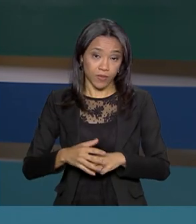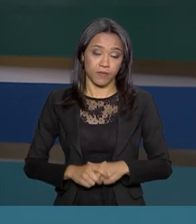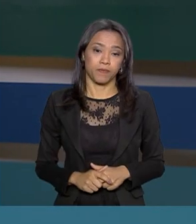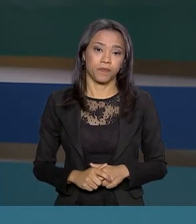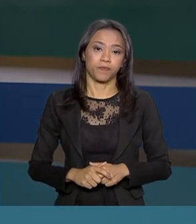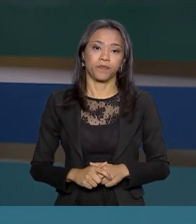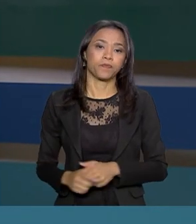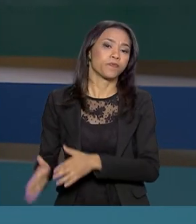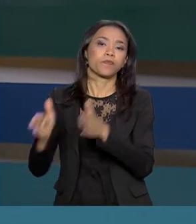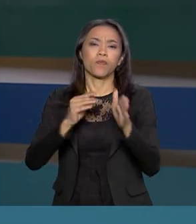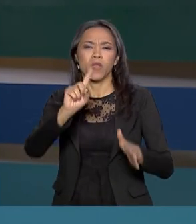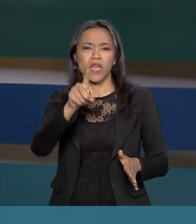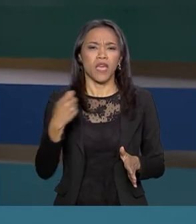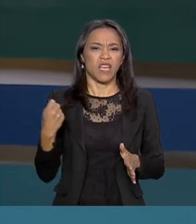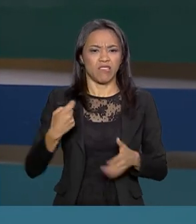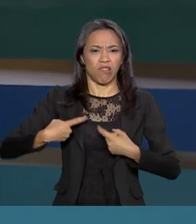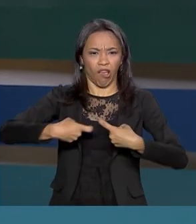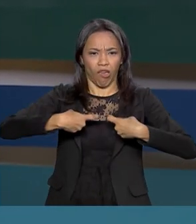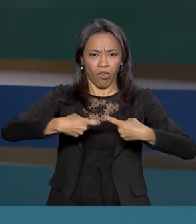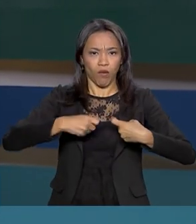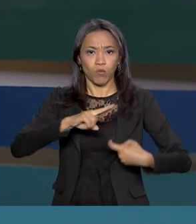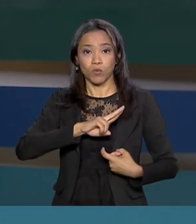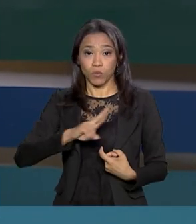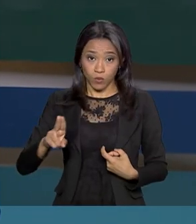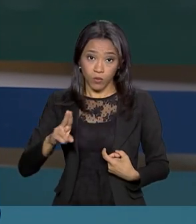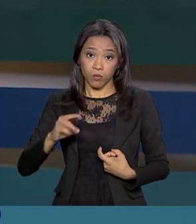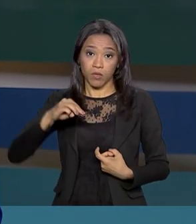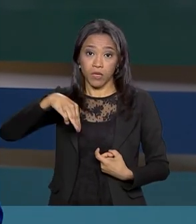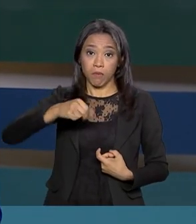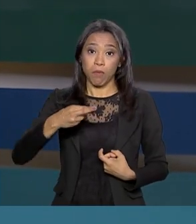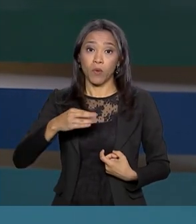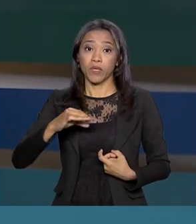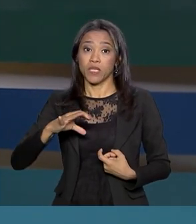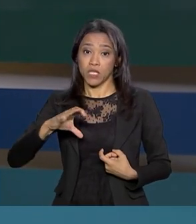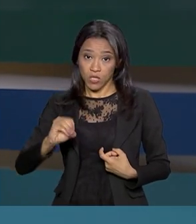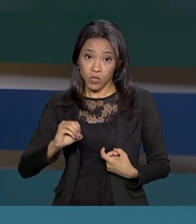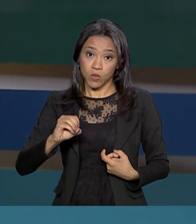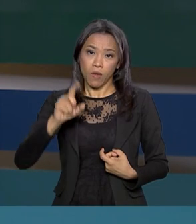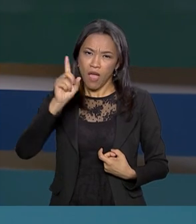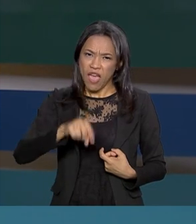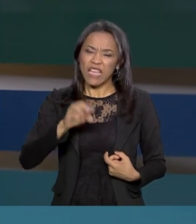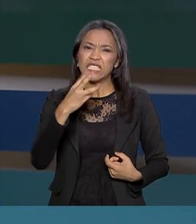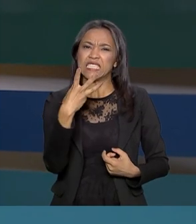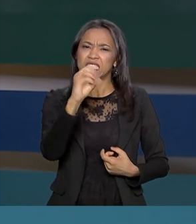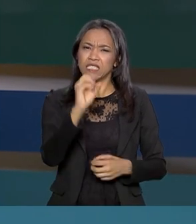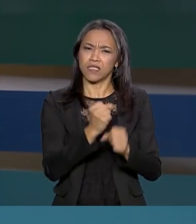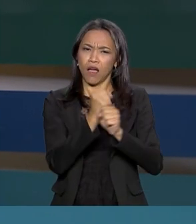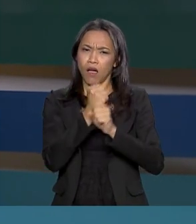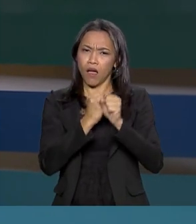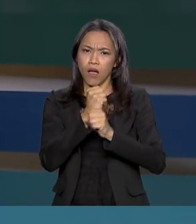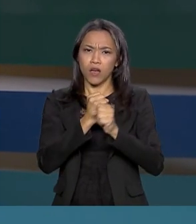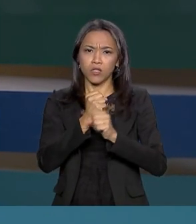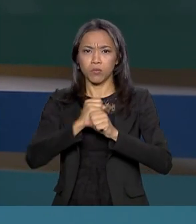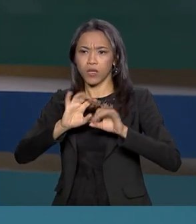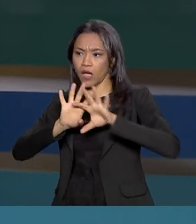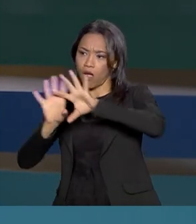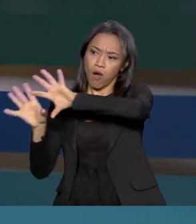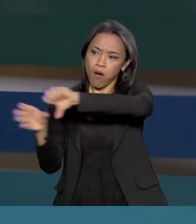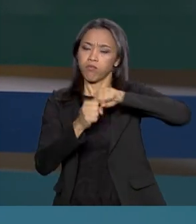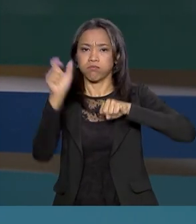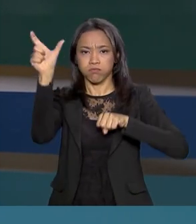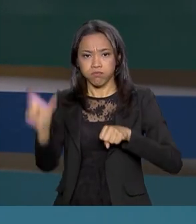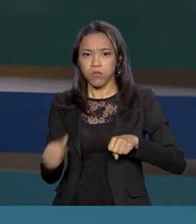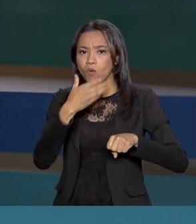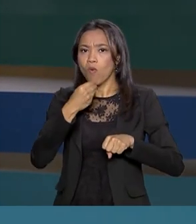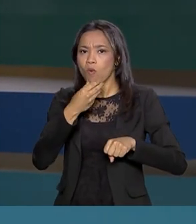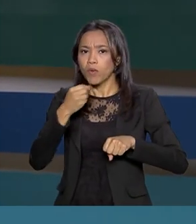E olha, o ex-guerrilheiro chileno Maurício Hernandes Norambuena, condenado a 30 anos de prisão pelo sequestro do publicitário Washington